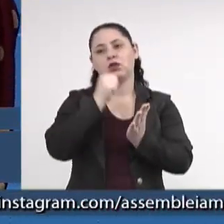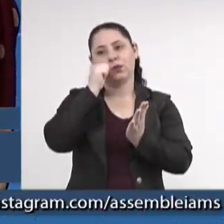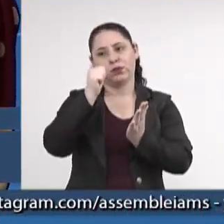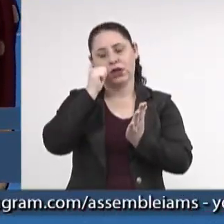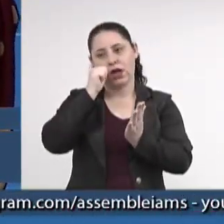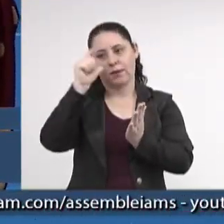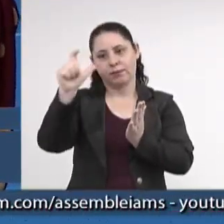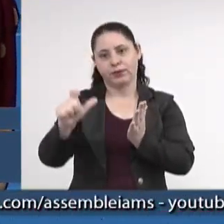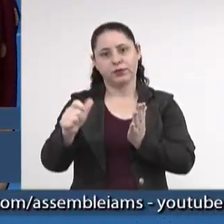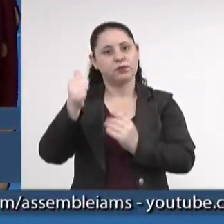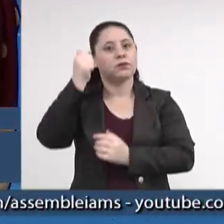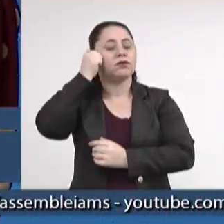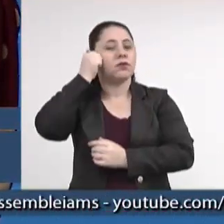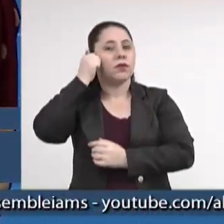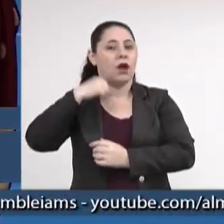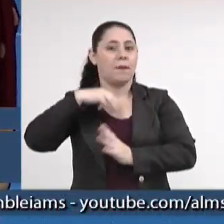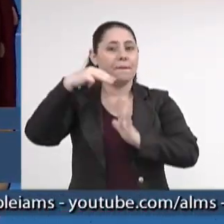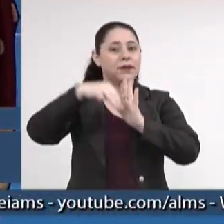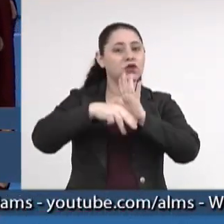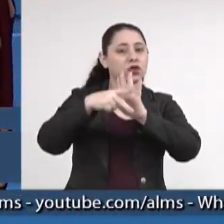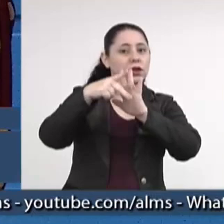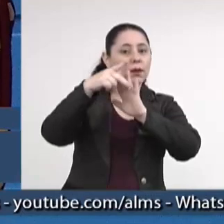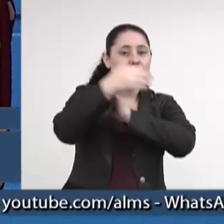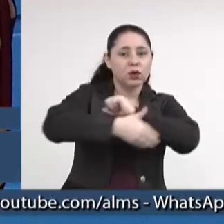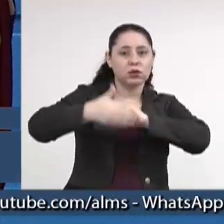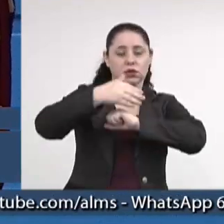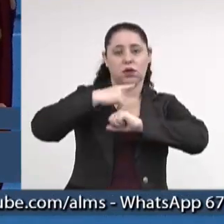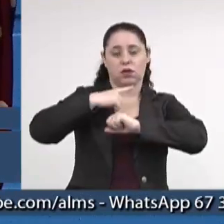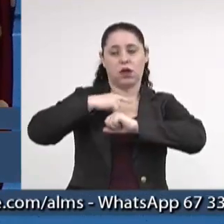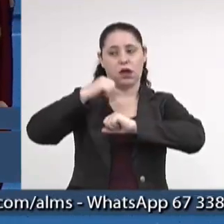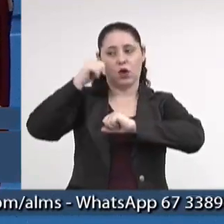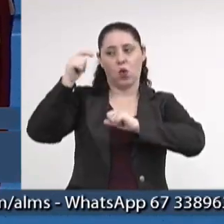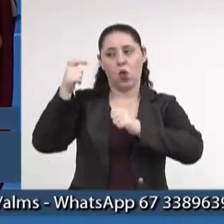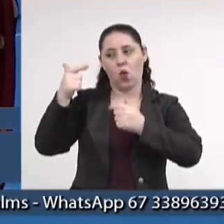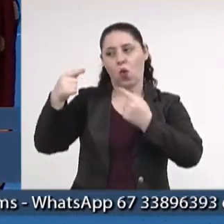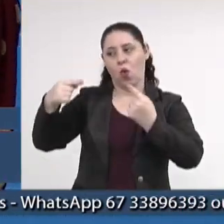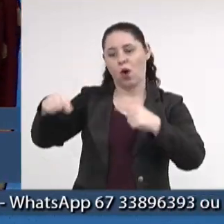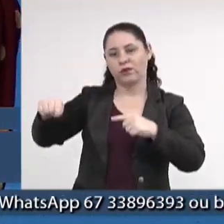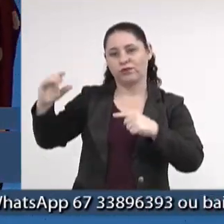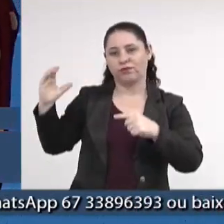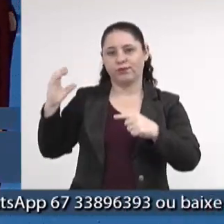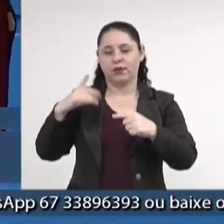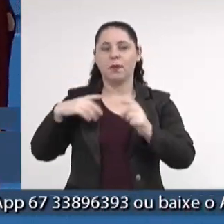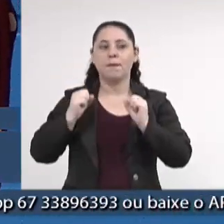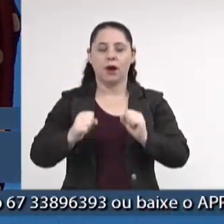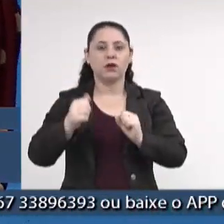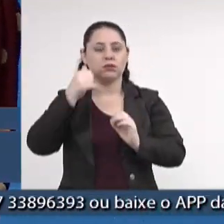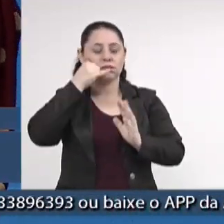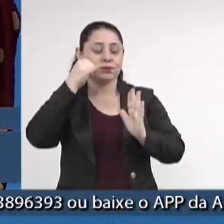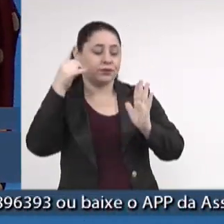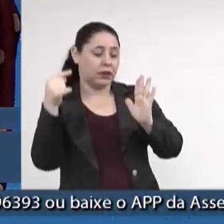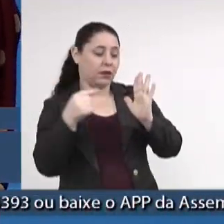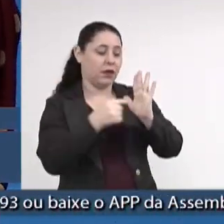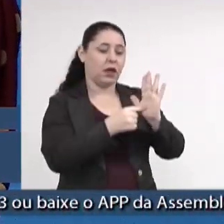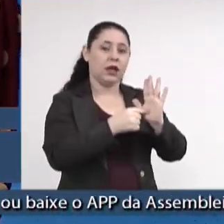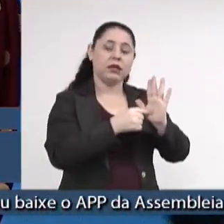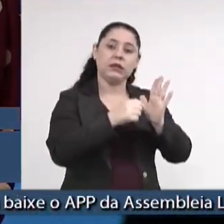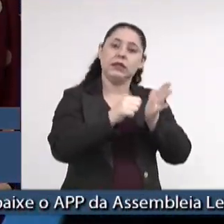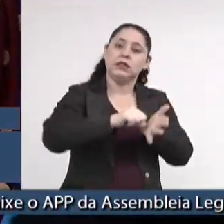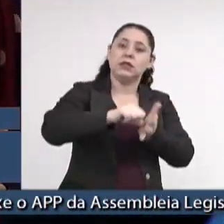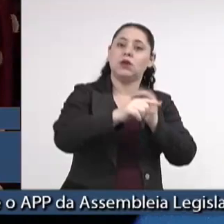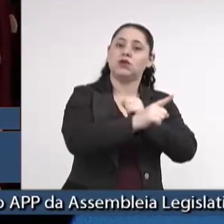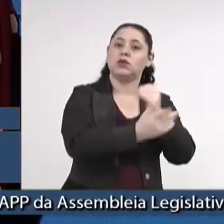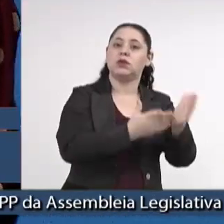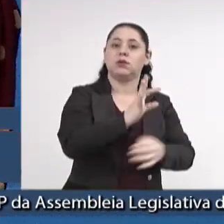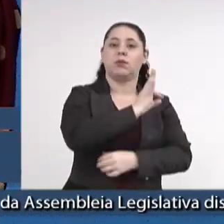mulheres com medidas protetivas, em que é possível o envio de notificação imediata à central de